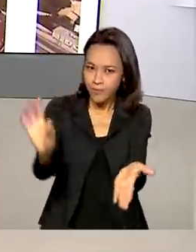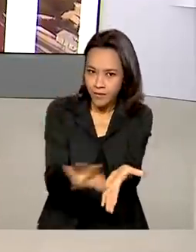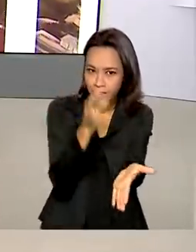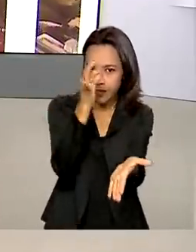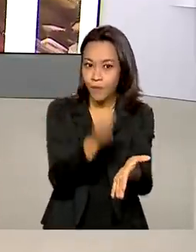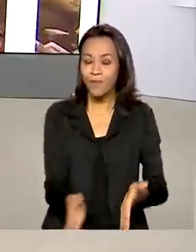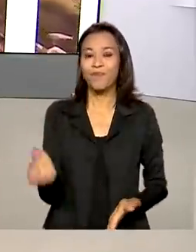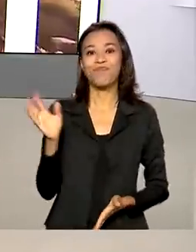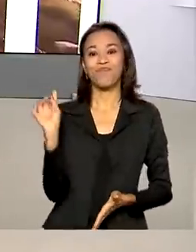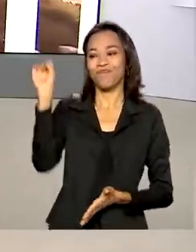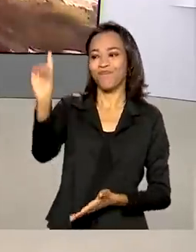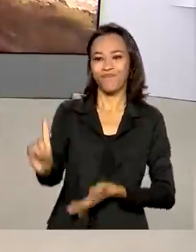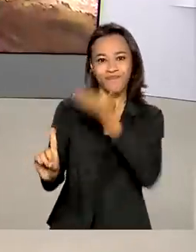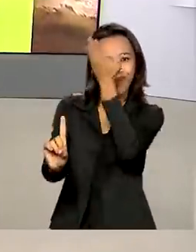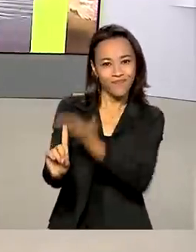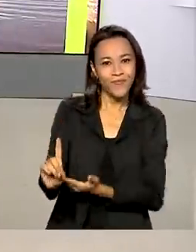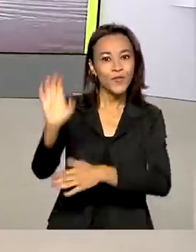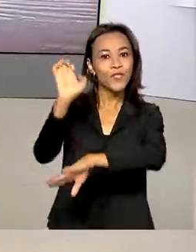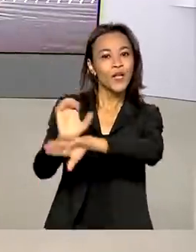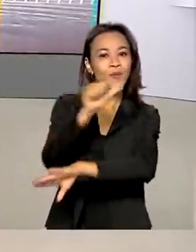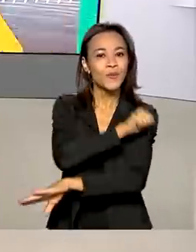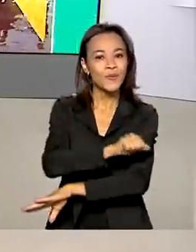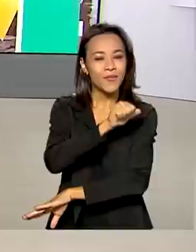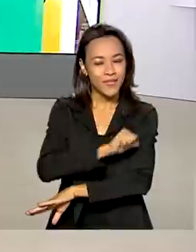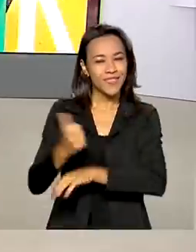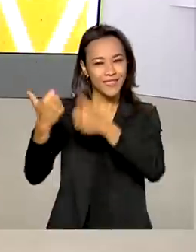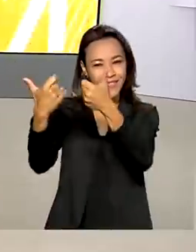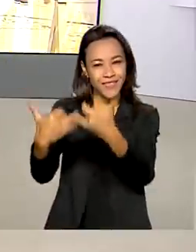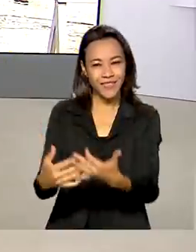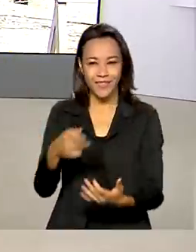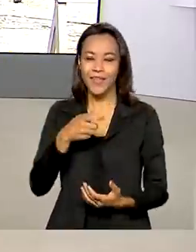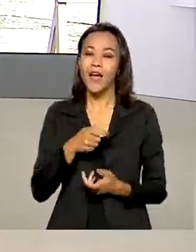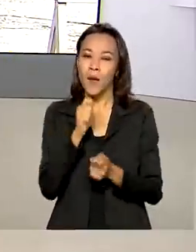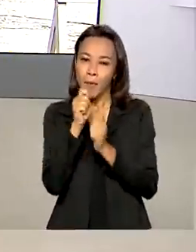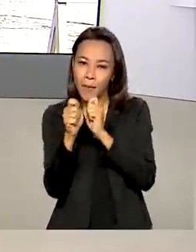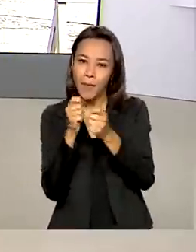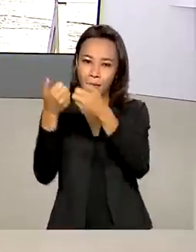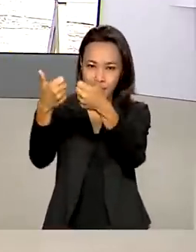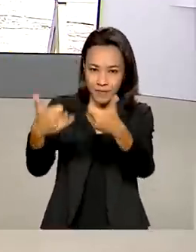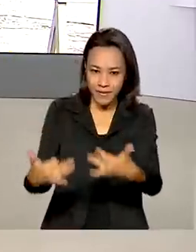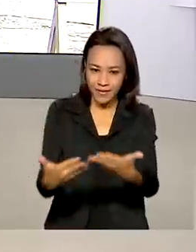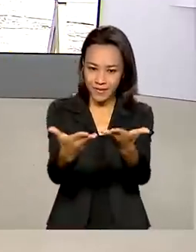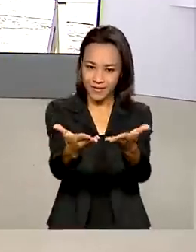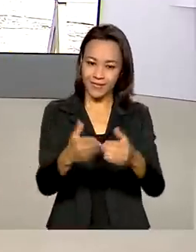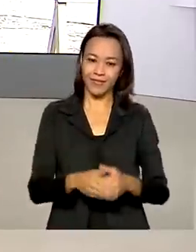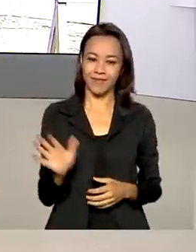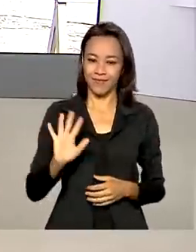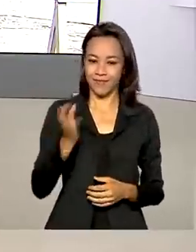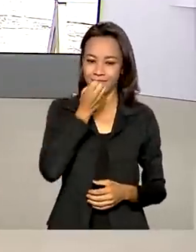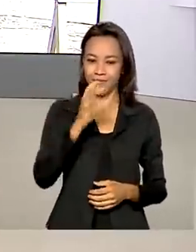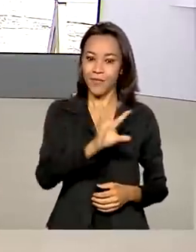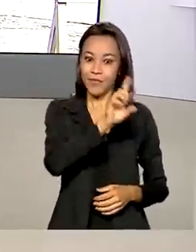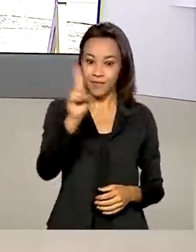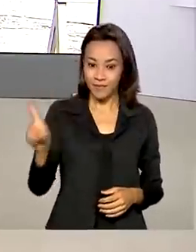Ao vivo do Rio de Janeiro, vamos conversar com o Tiago Pimenta, que tem mais informações para a gente. Oi, Tiago, bom dia!